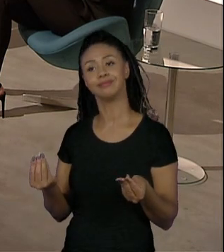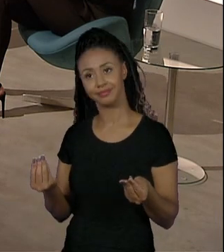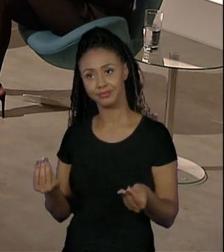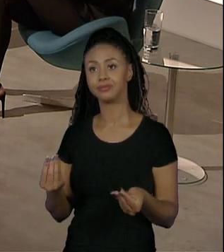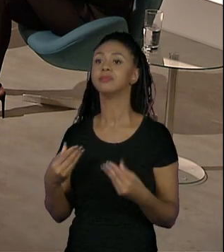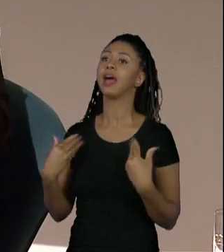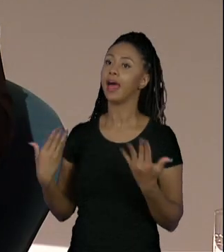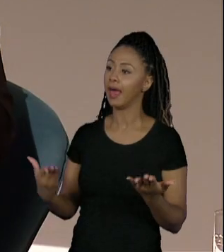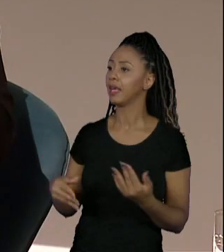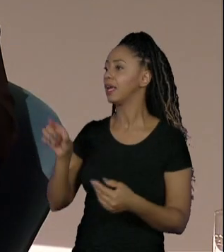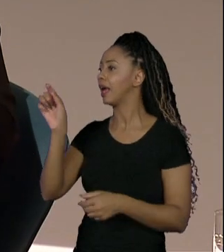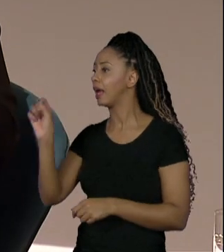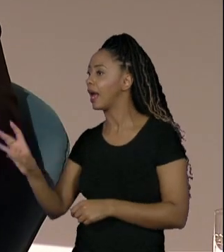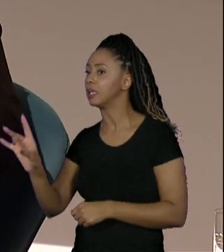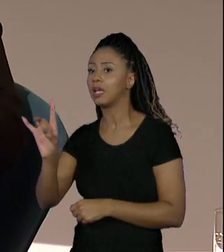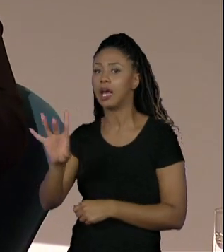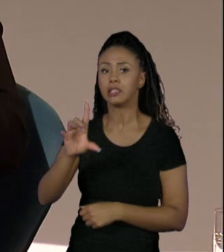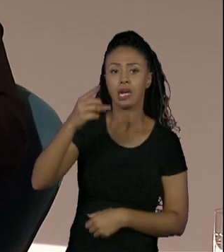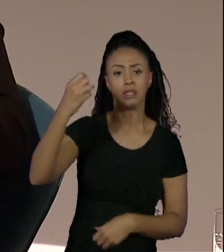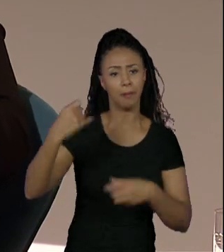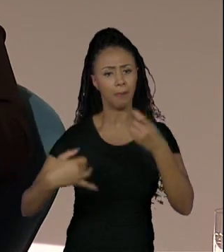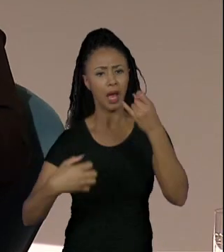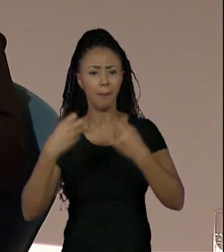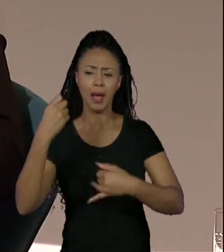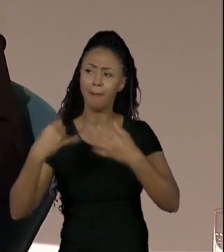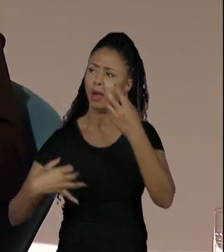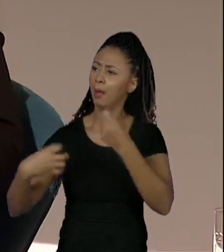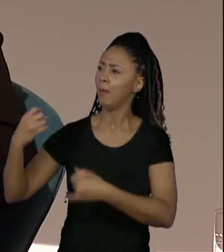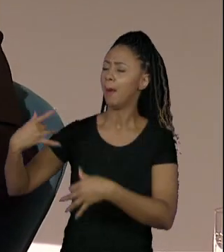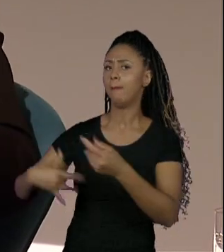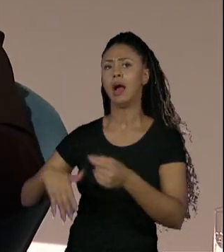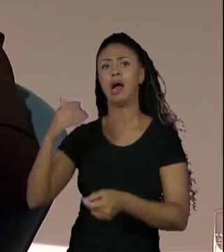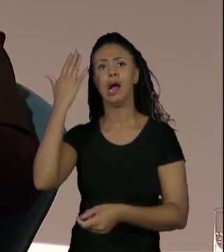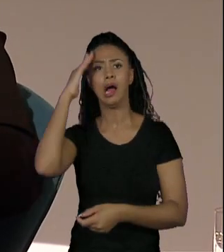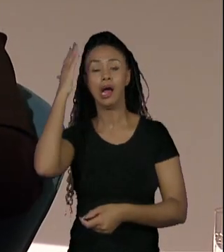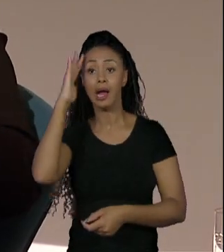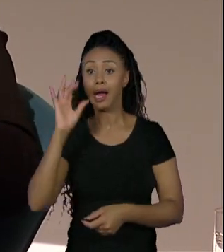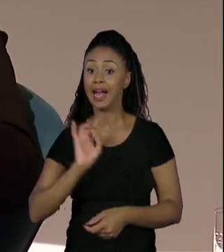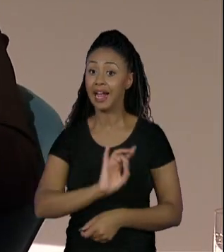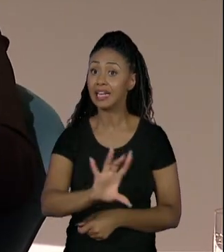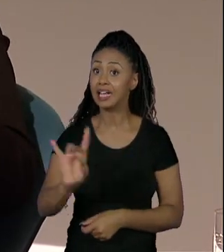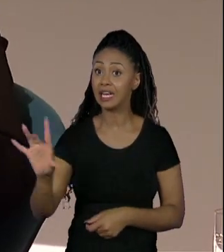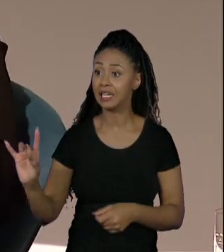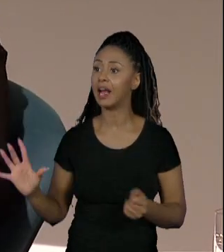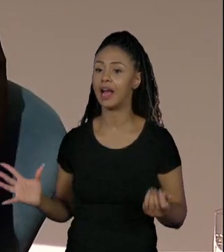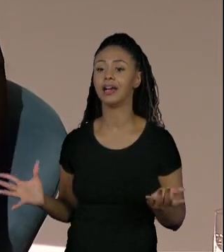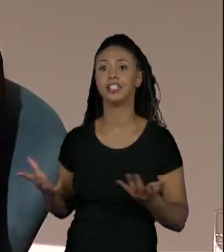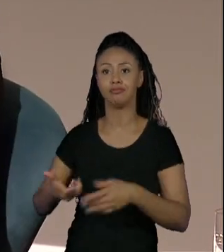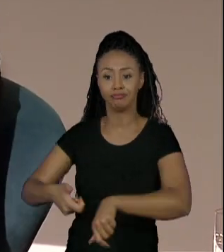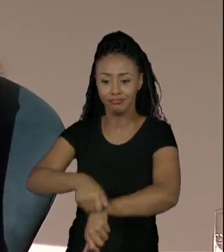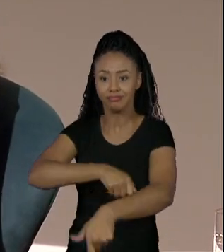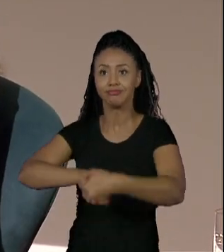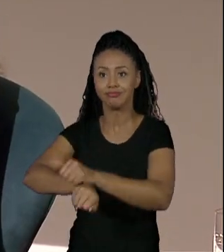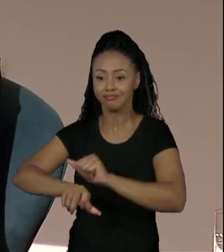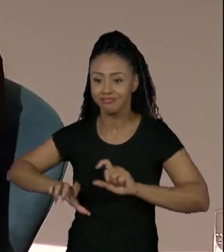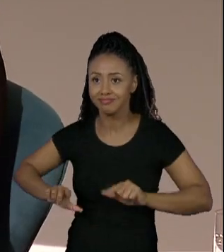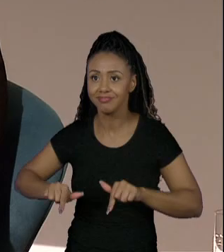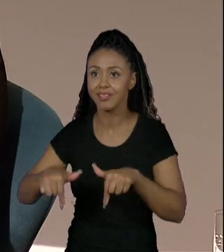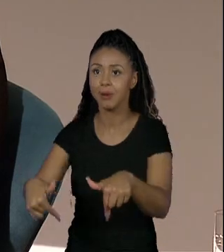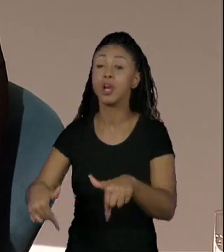as pessoas explicando, entendendo e aí foram aquele desenho a várias mãos. Só que é algo